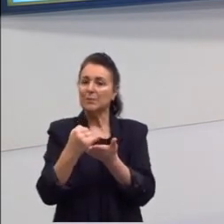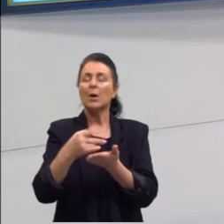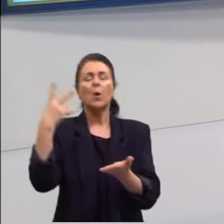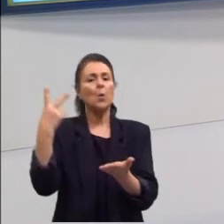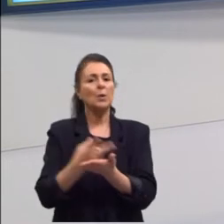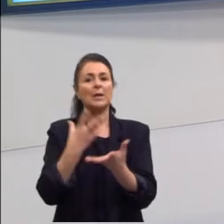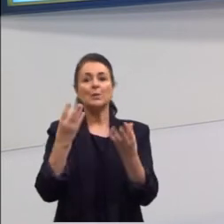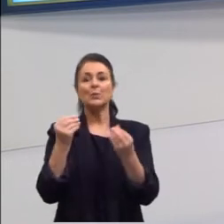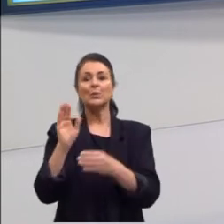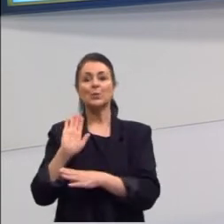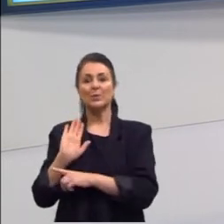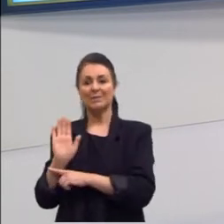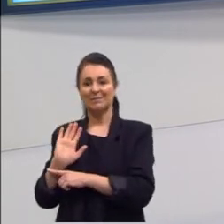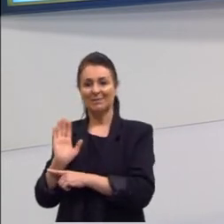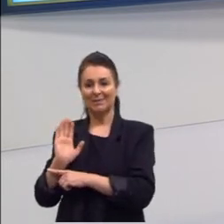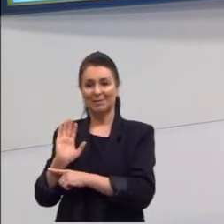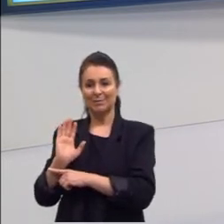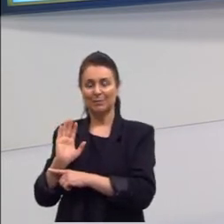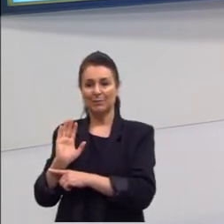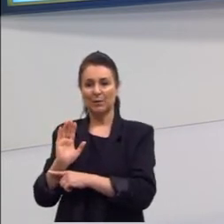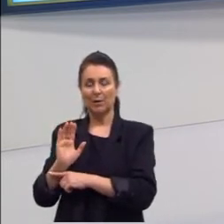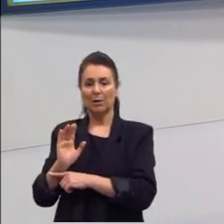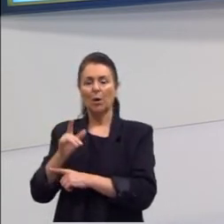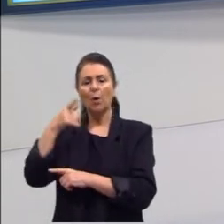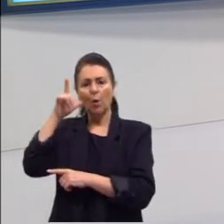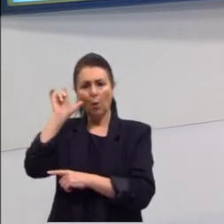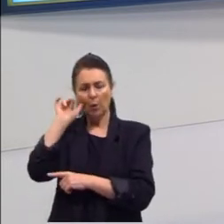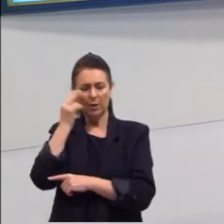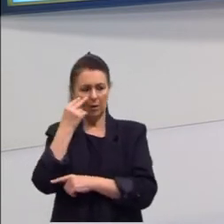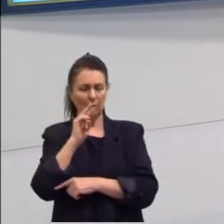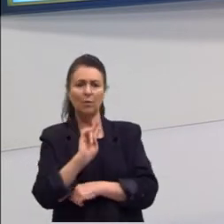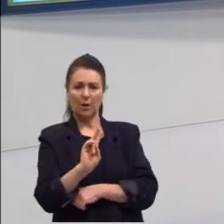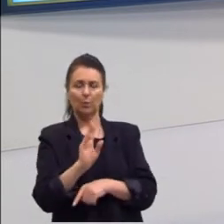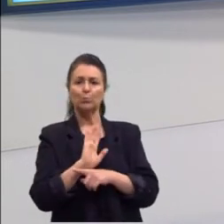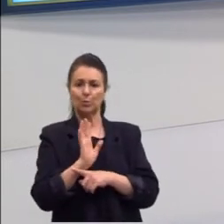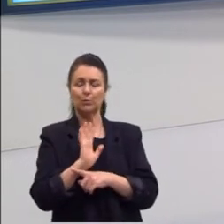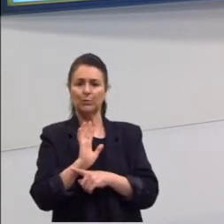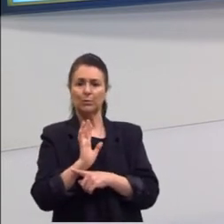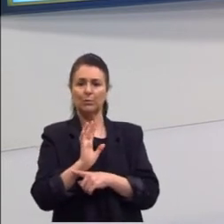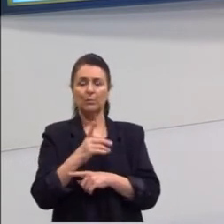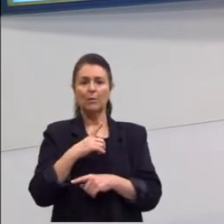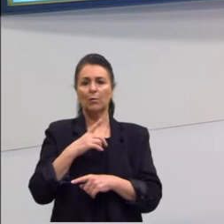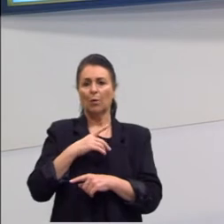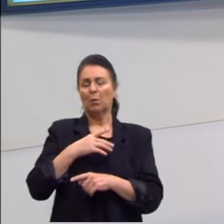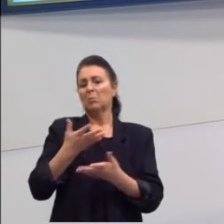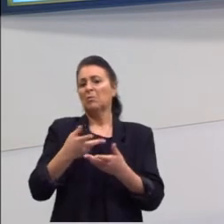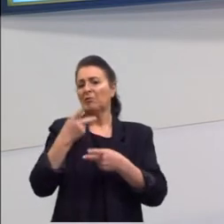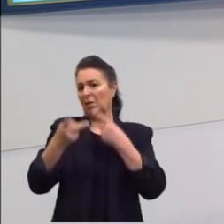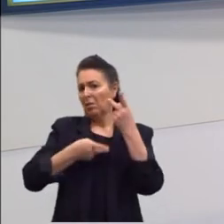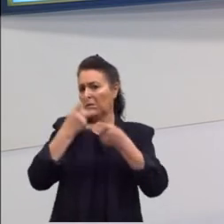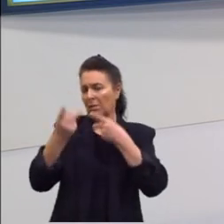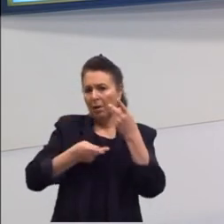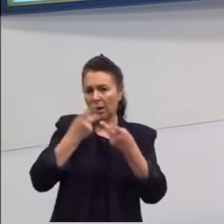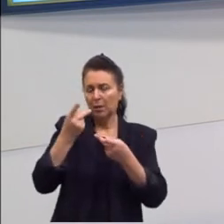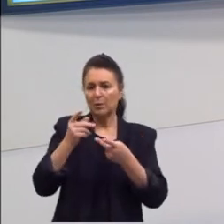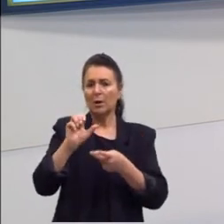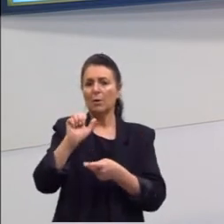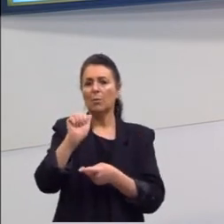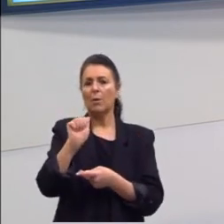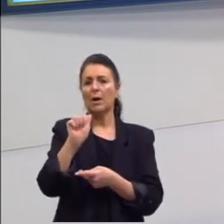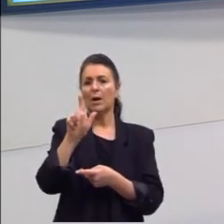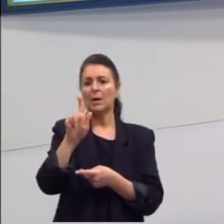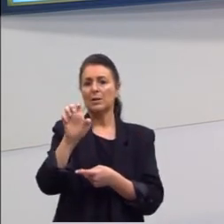no cinema. Ontem eu estava assistindo um filme que foi bem comentado recentemente, que é o Agente